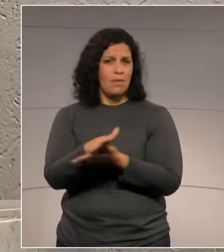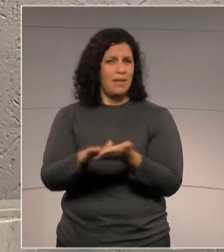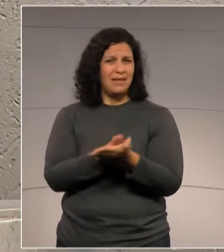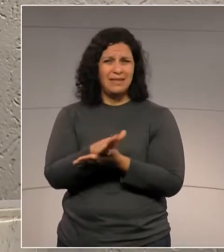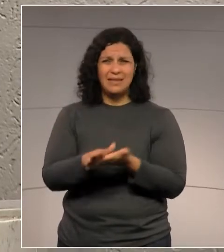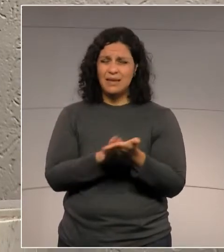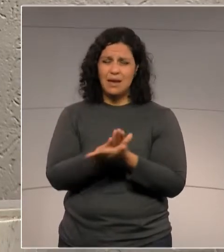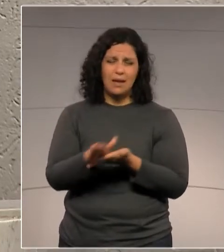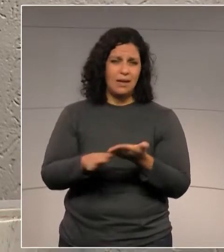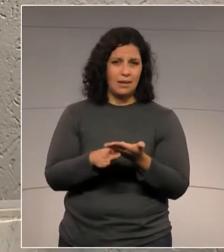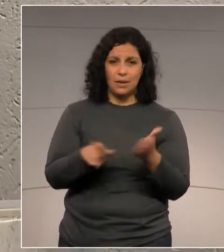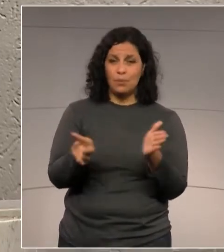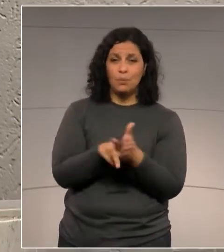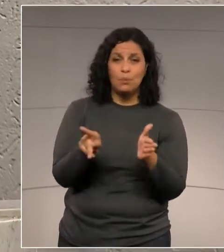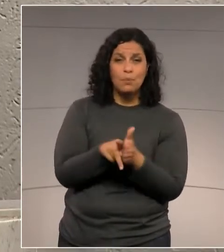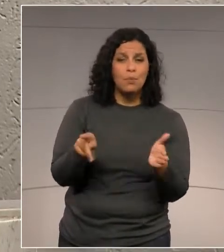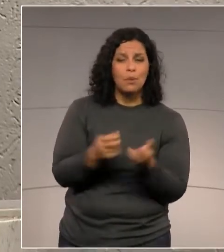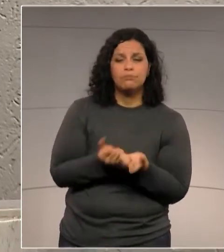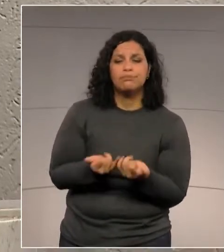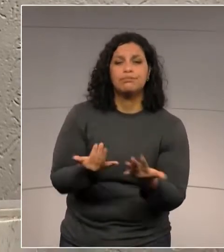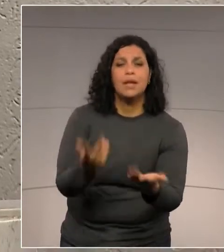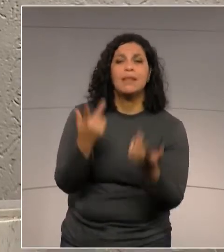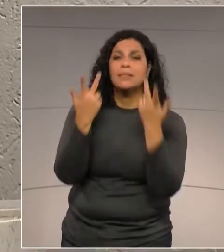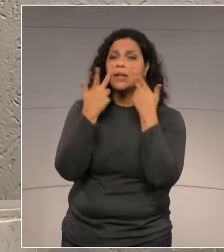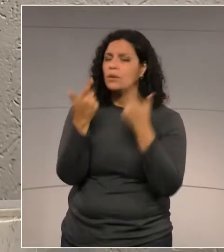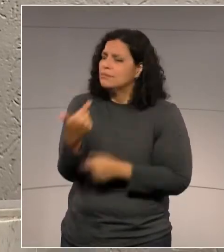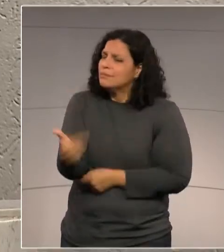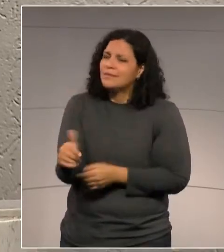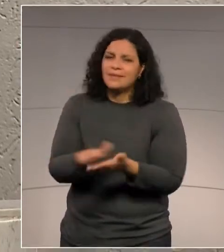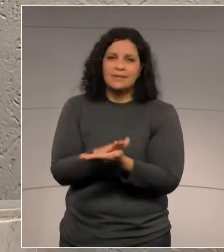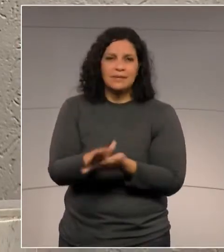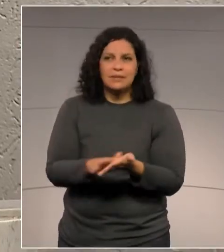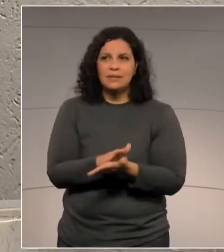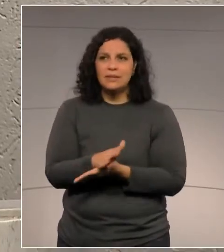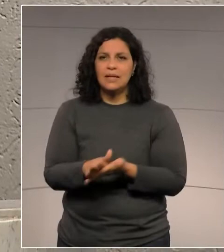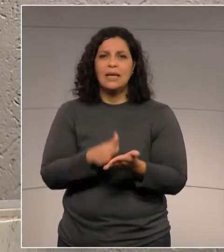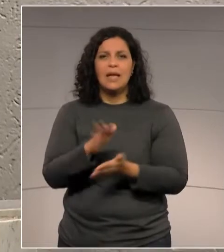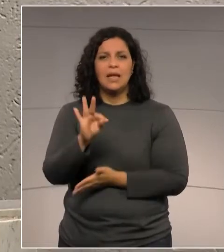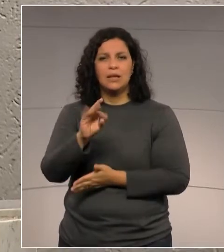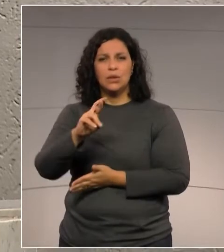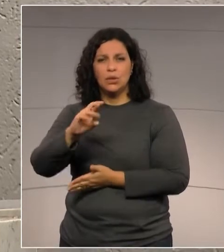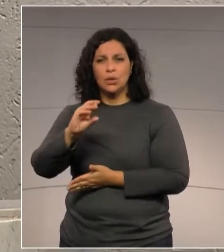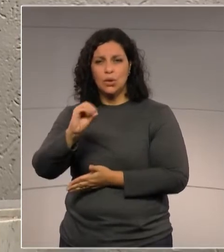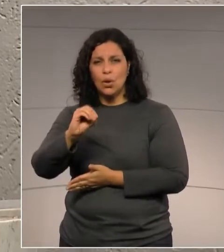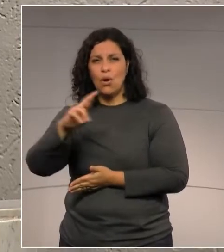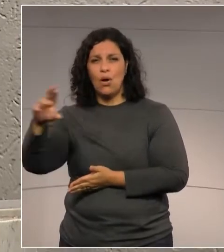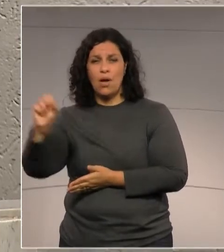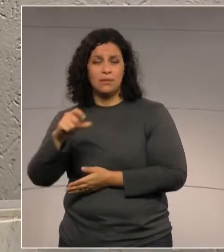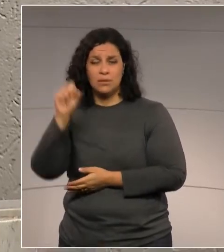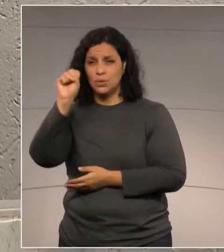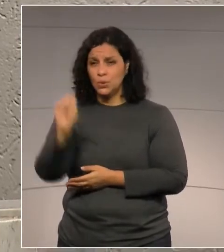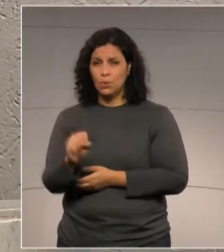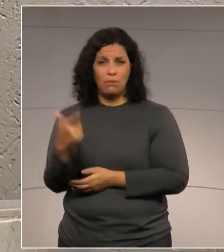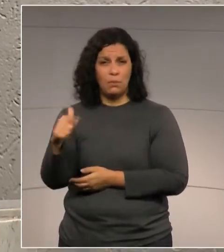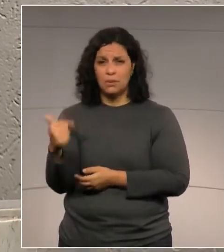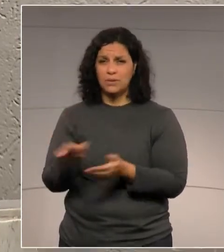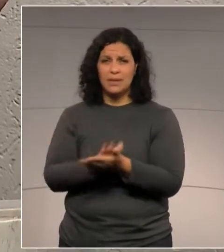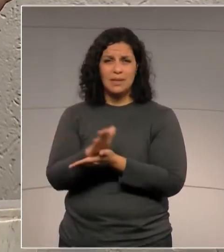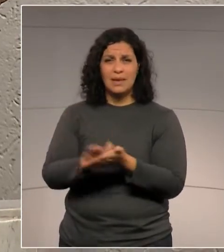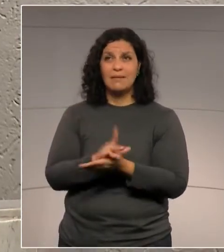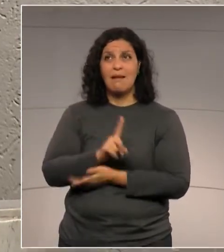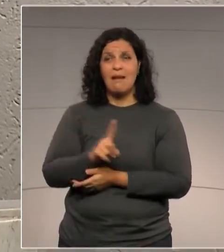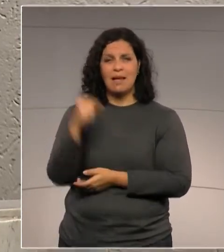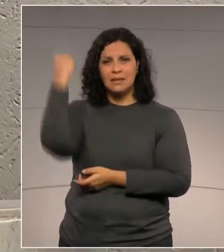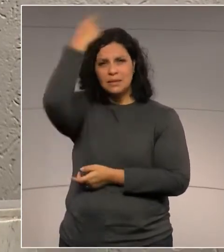quadrado de restinga. Não tem como, não tem torres no Rio Grande do Sul e vai por aí afora. Não tem vitória no